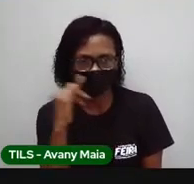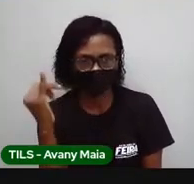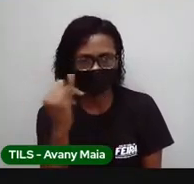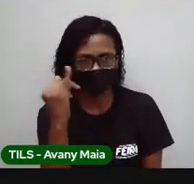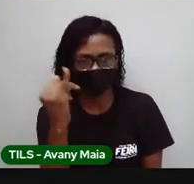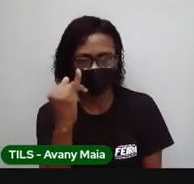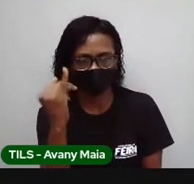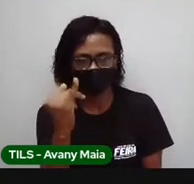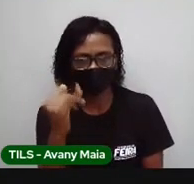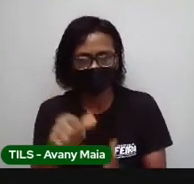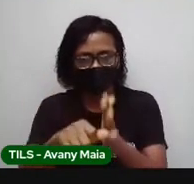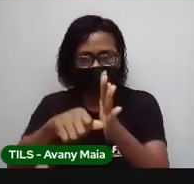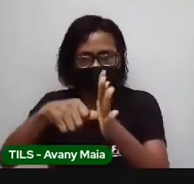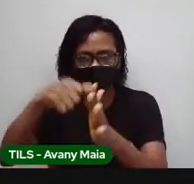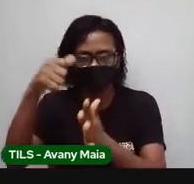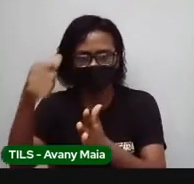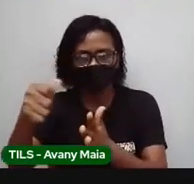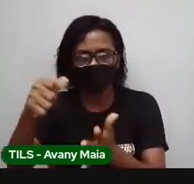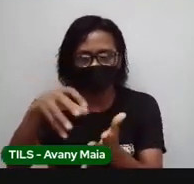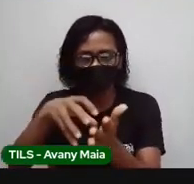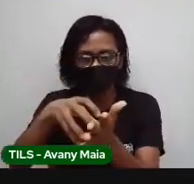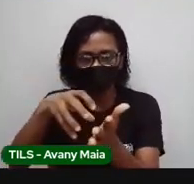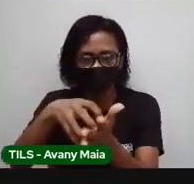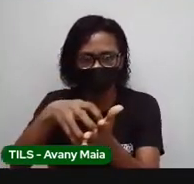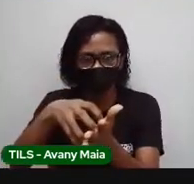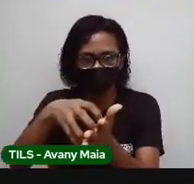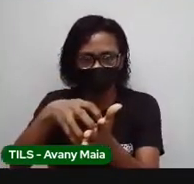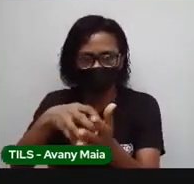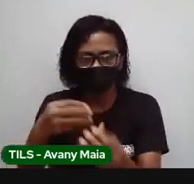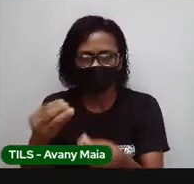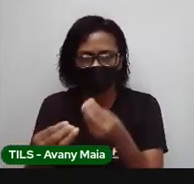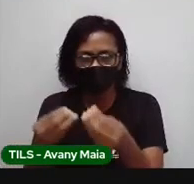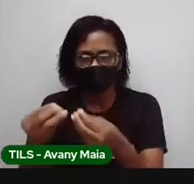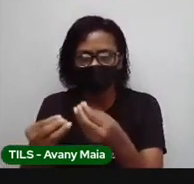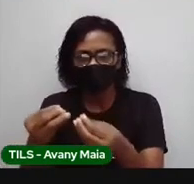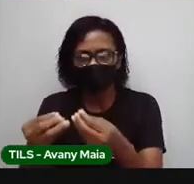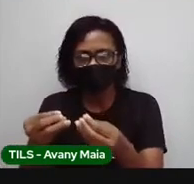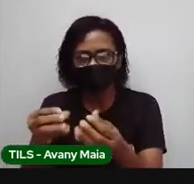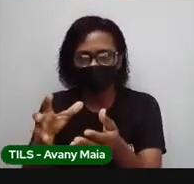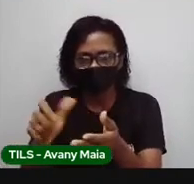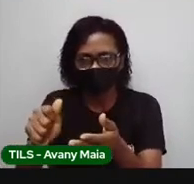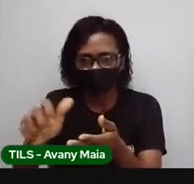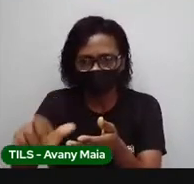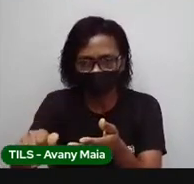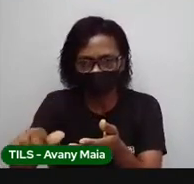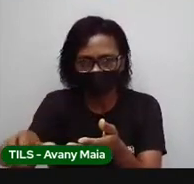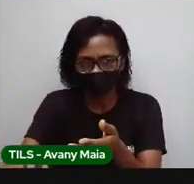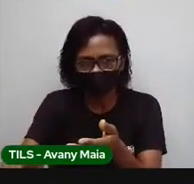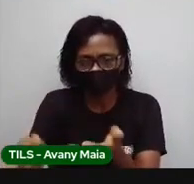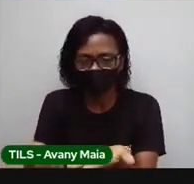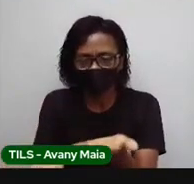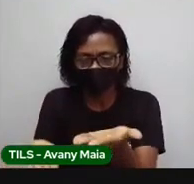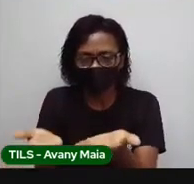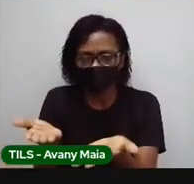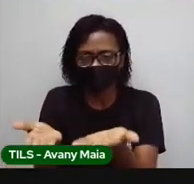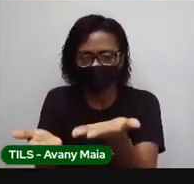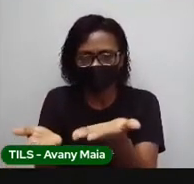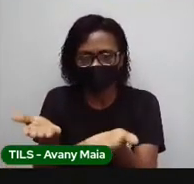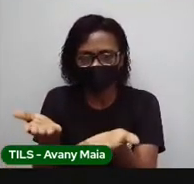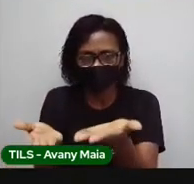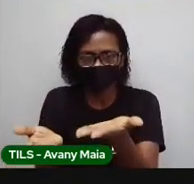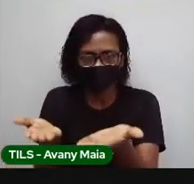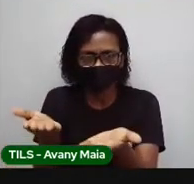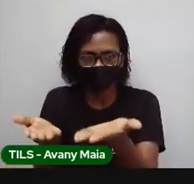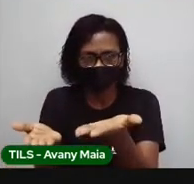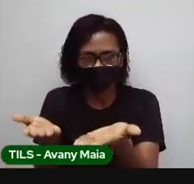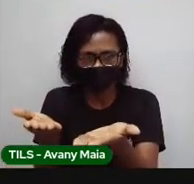vamos falar primeiro de massa, tá? Como eu disse, massa é aquilo que a gente entende como peso. Mas são duas